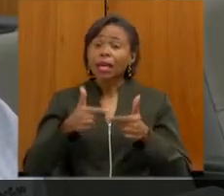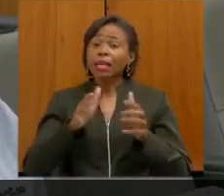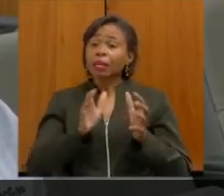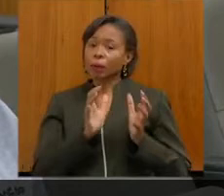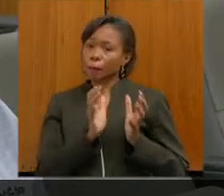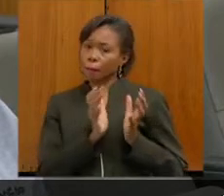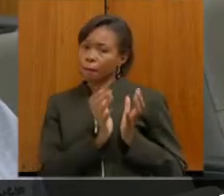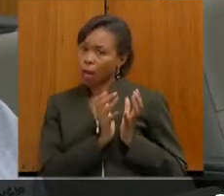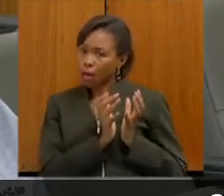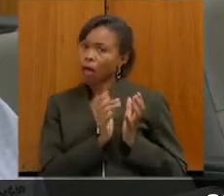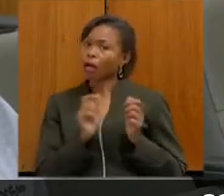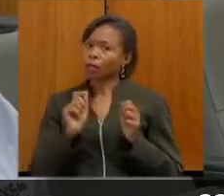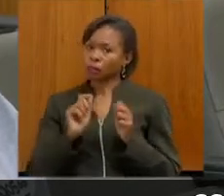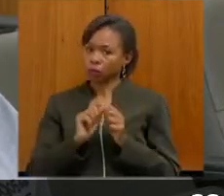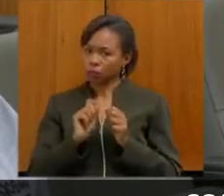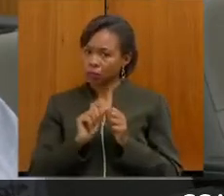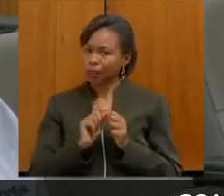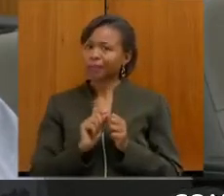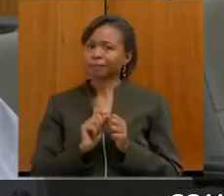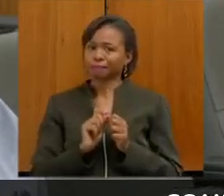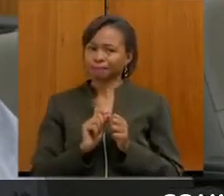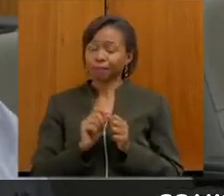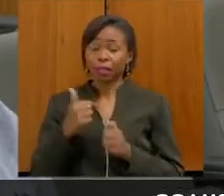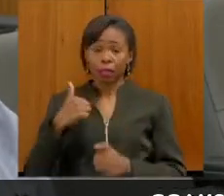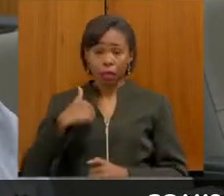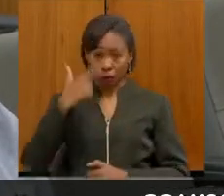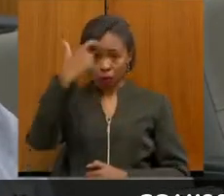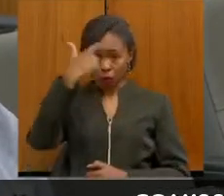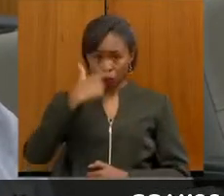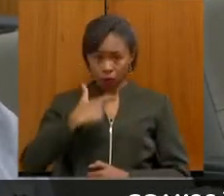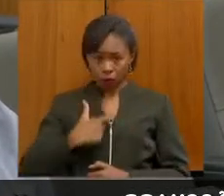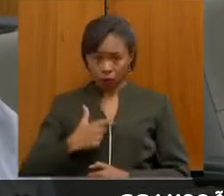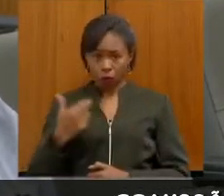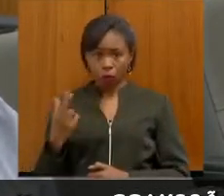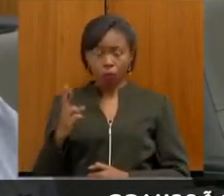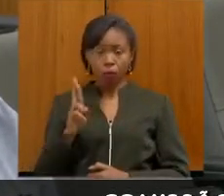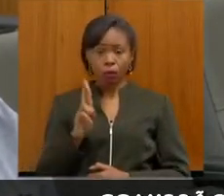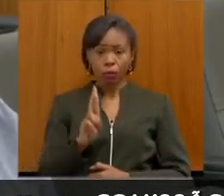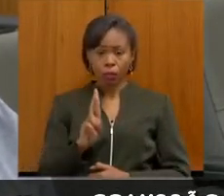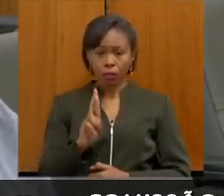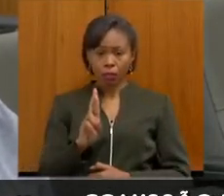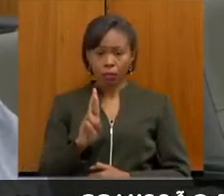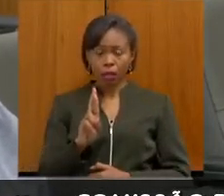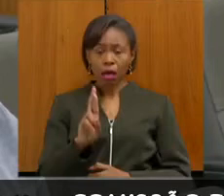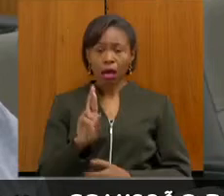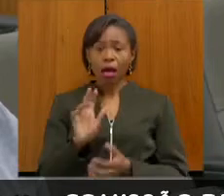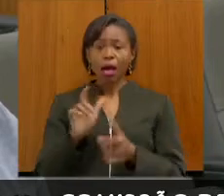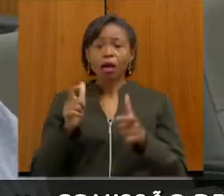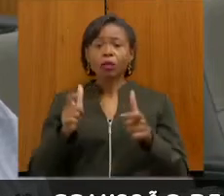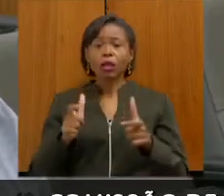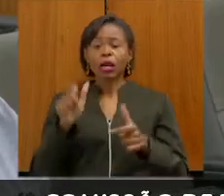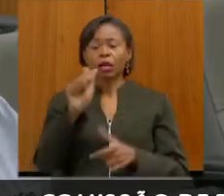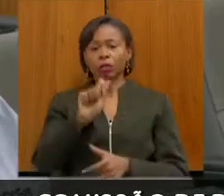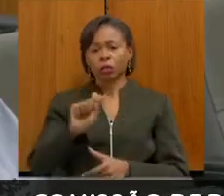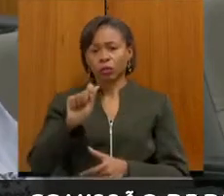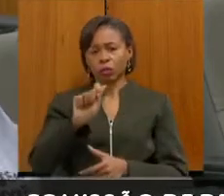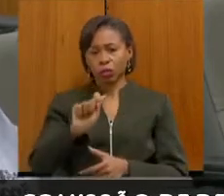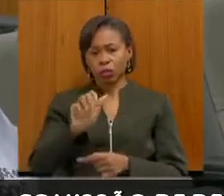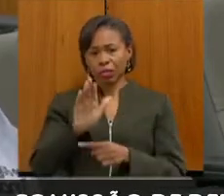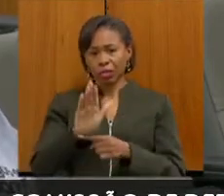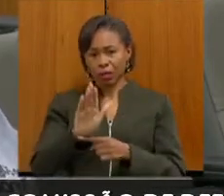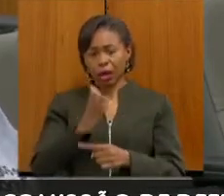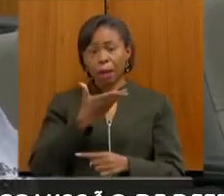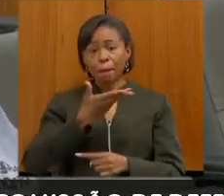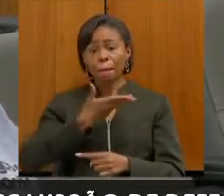vêm desenvolvendo. Estou aqui representando a Associação Assistencial Amigos do Amanhã, trazendo